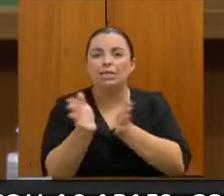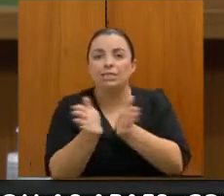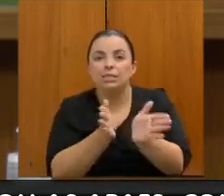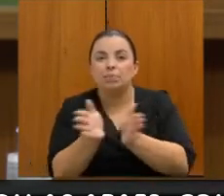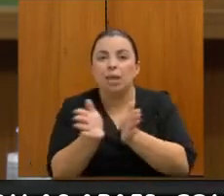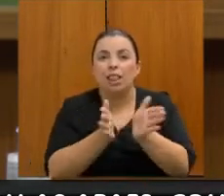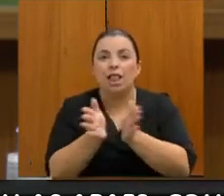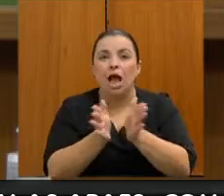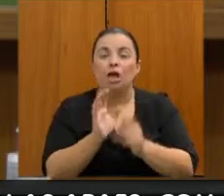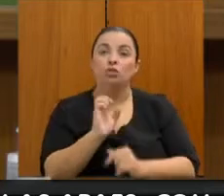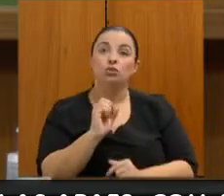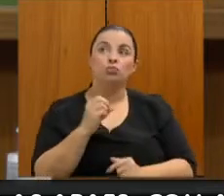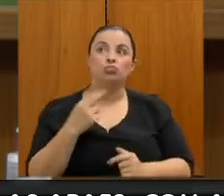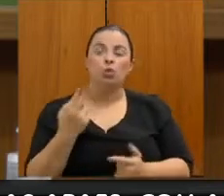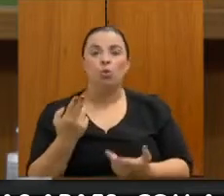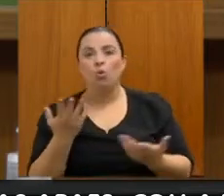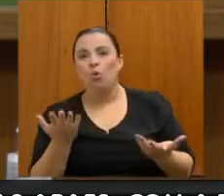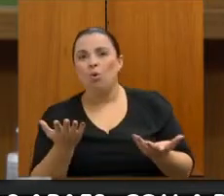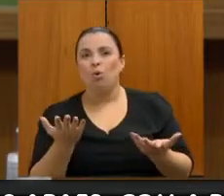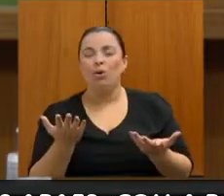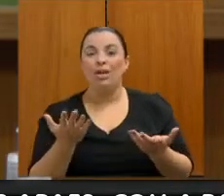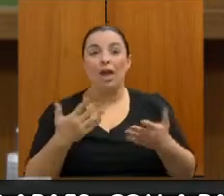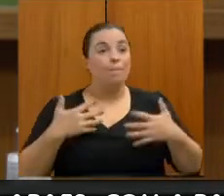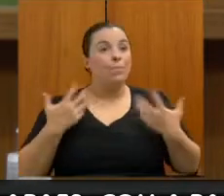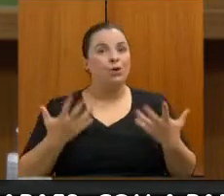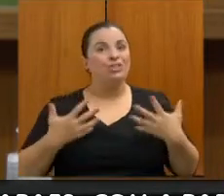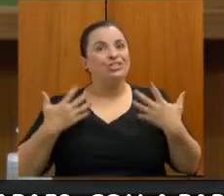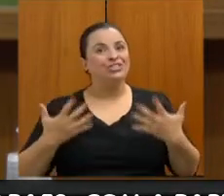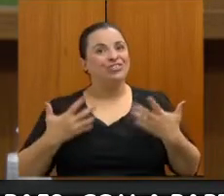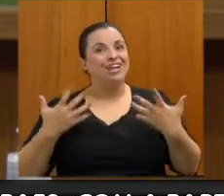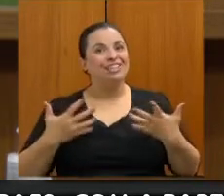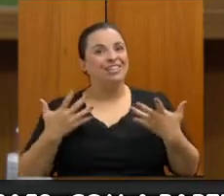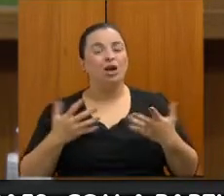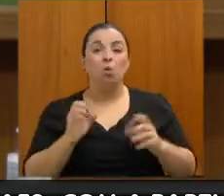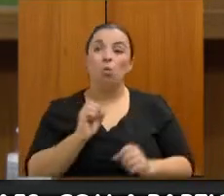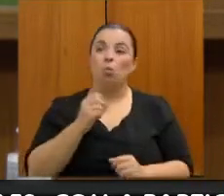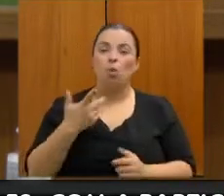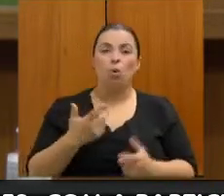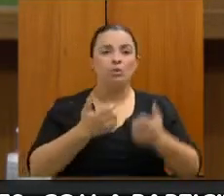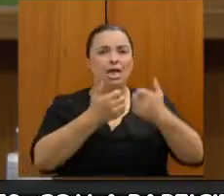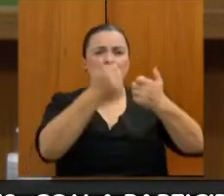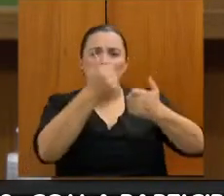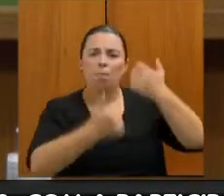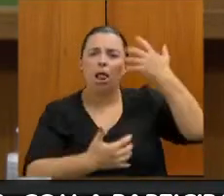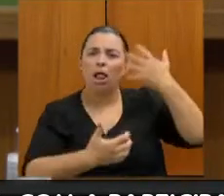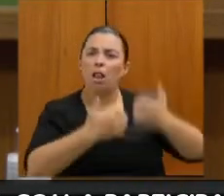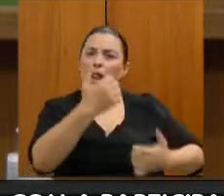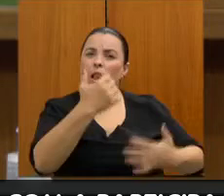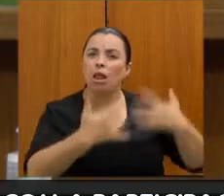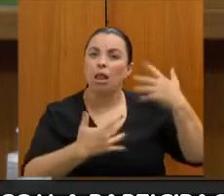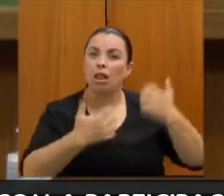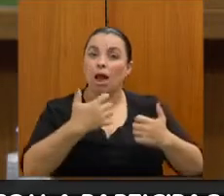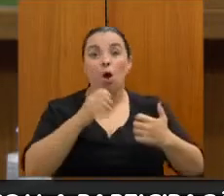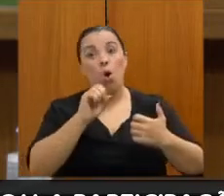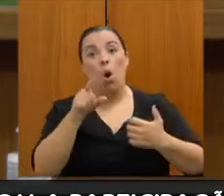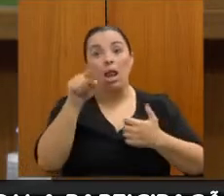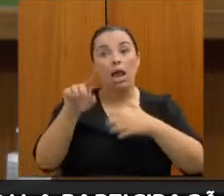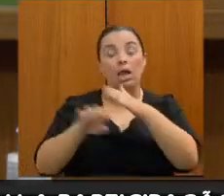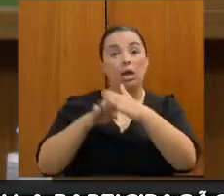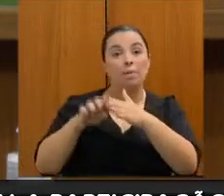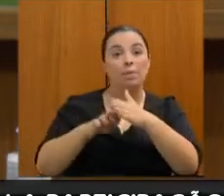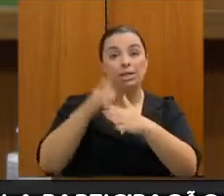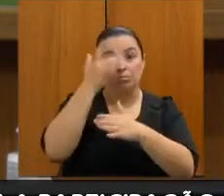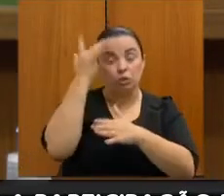seja na motivação e no esclarecimento dos colaboradores daquela empresa